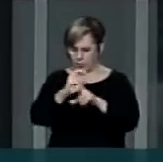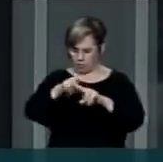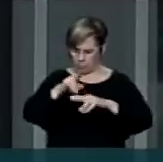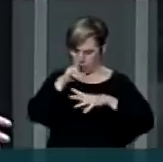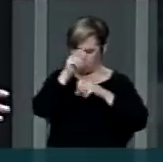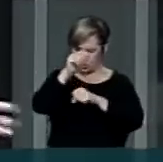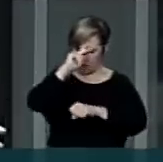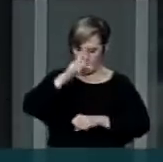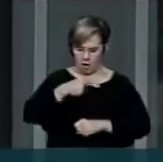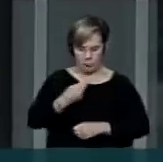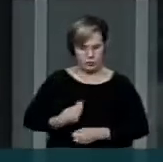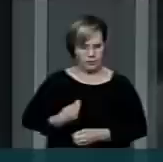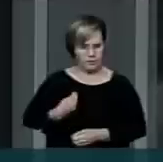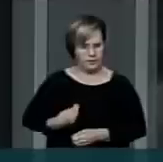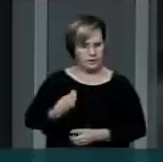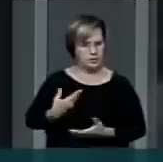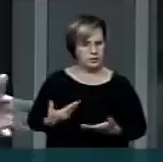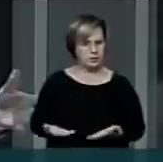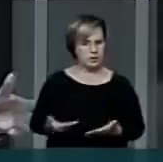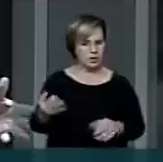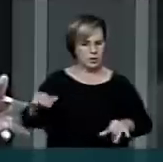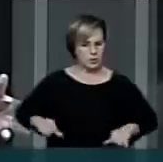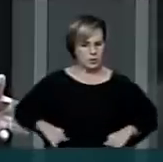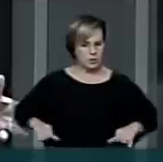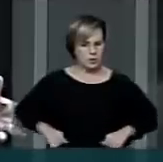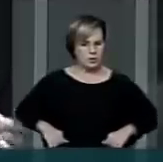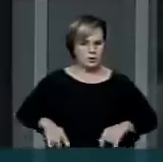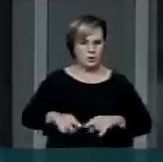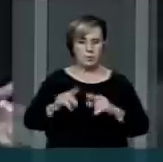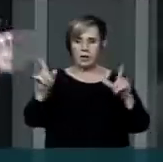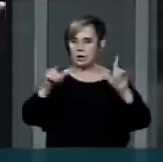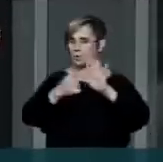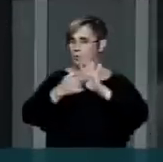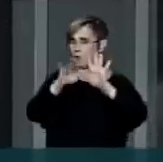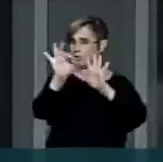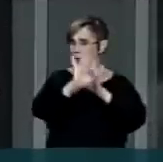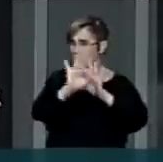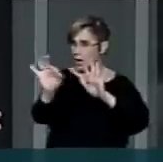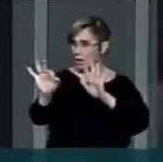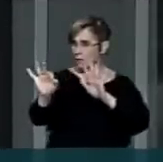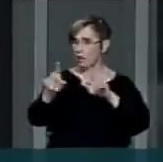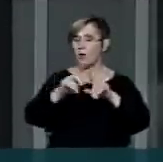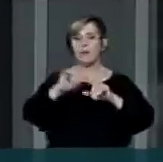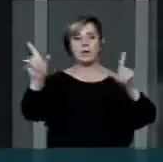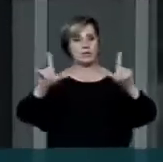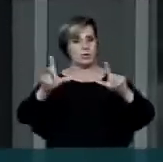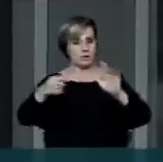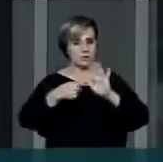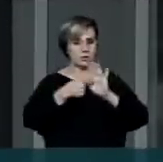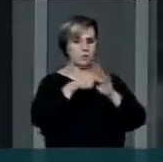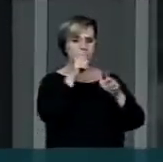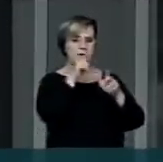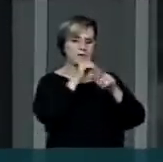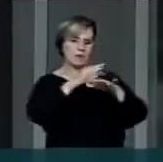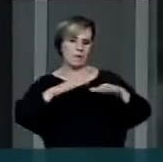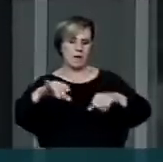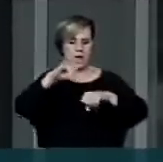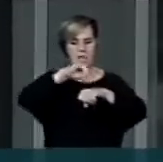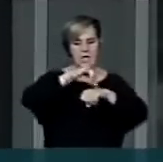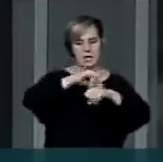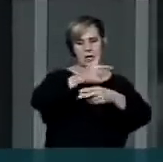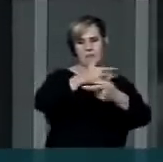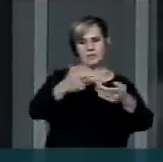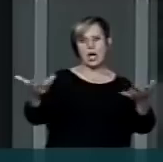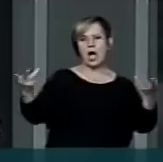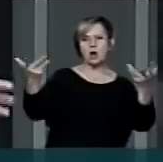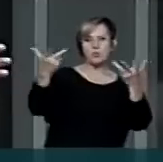a todos esses sofrimentos, e a televisão não está lá. Mas a televisão está na praia, a televisão está nas grandes capitais do centro do sul do país.